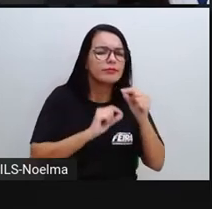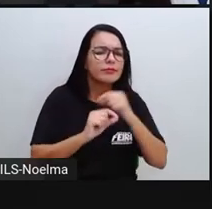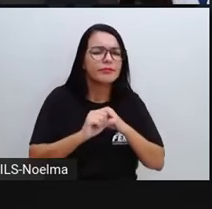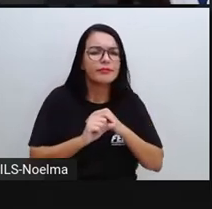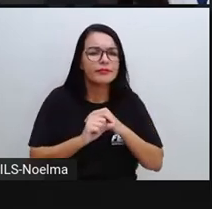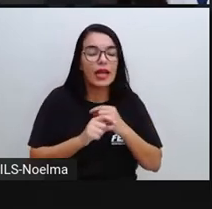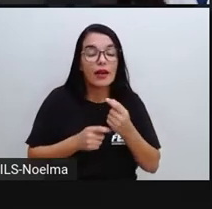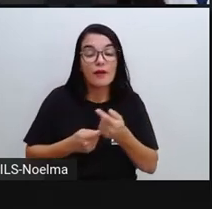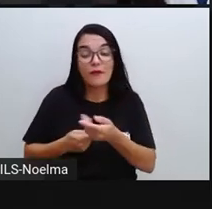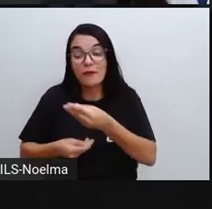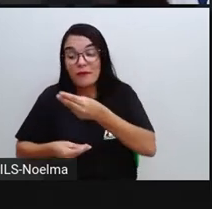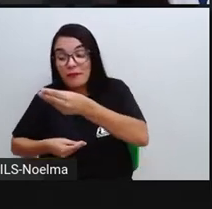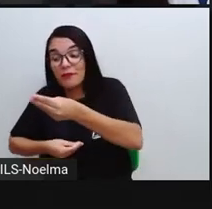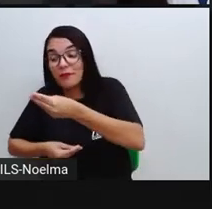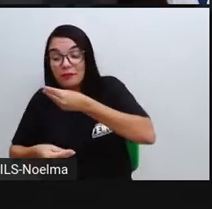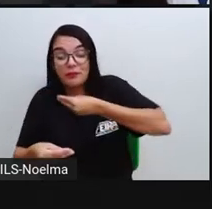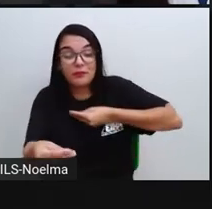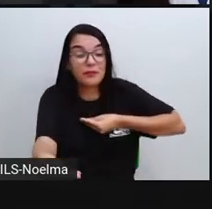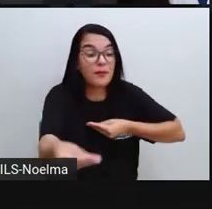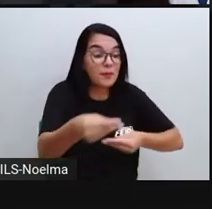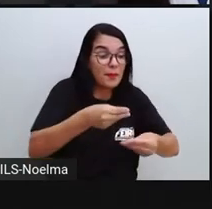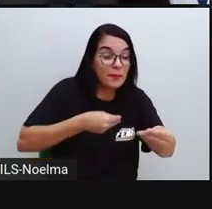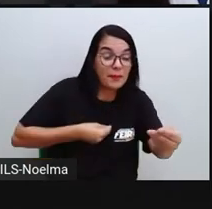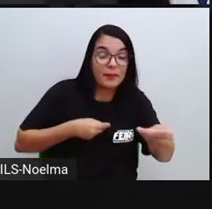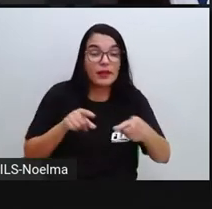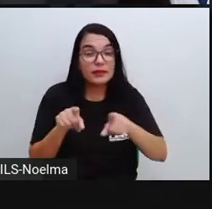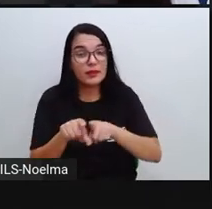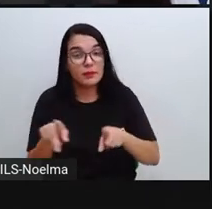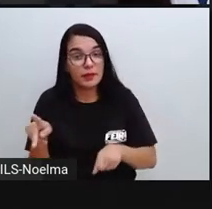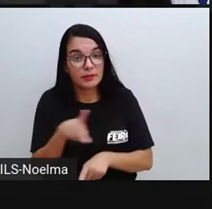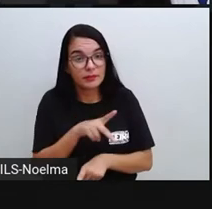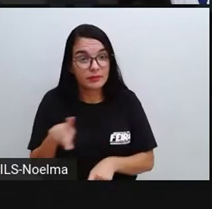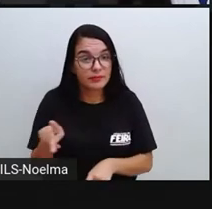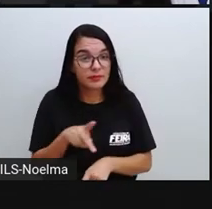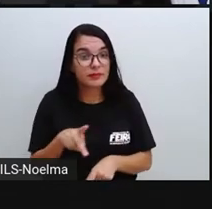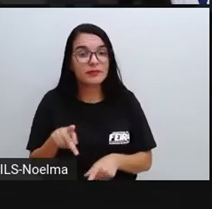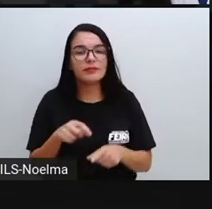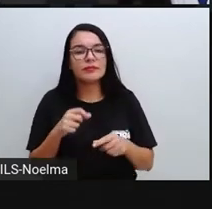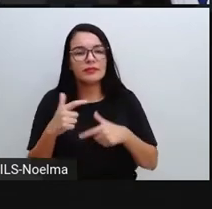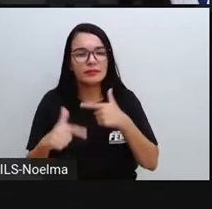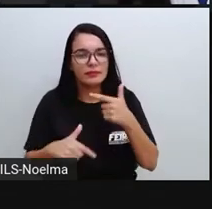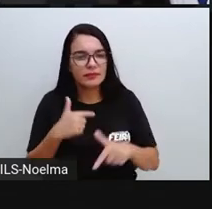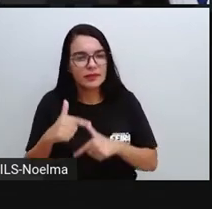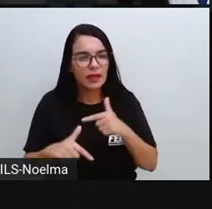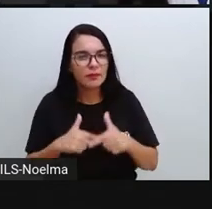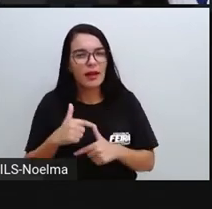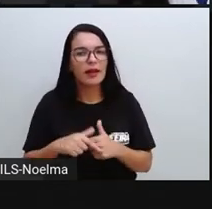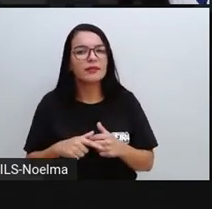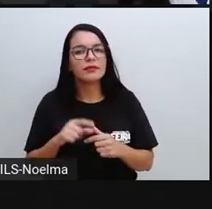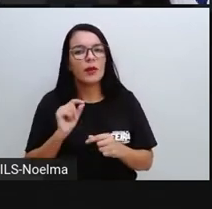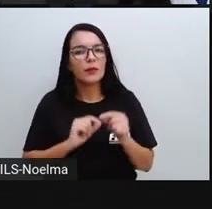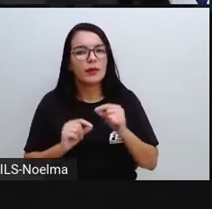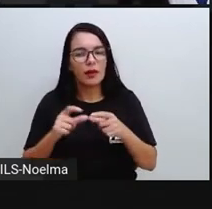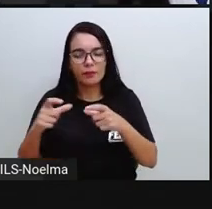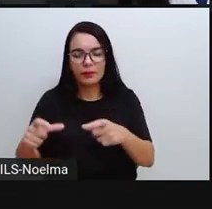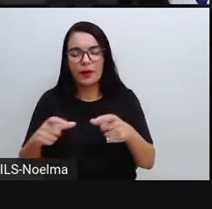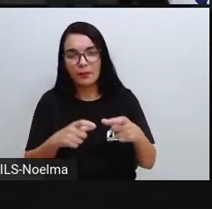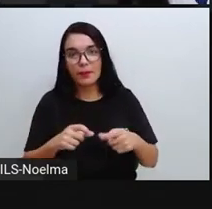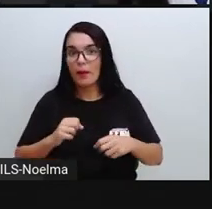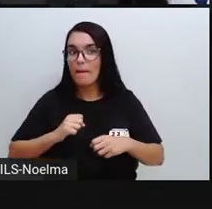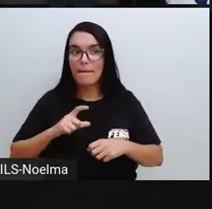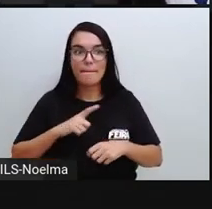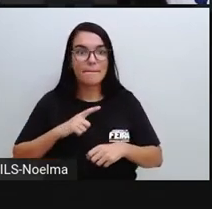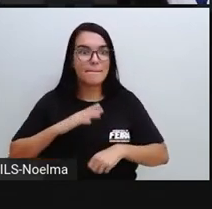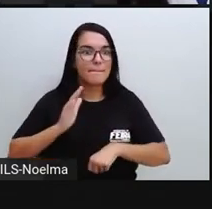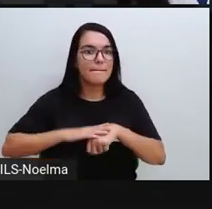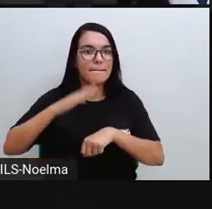de bens ou também à prestação de serviços. E aí, nesse setor terciário, que é o setor que mais cresce